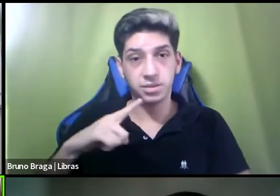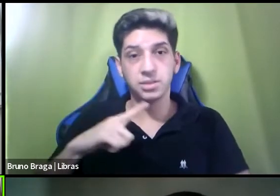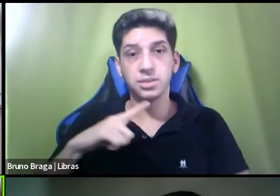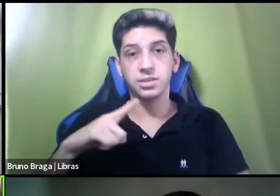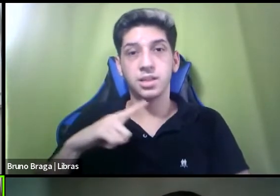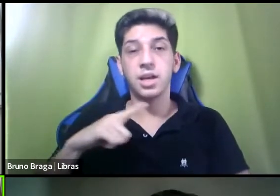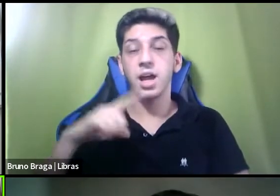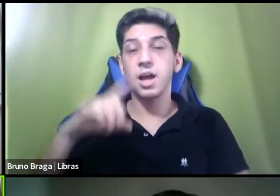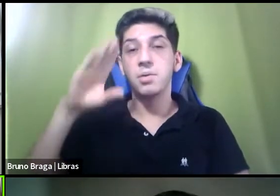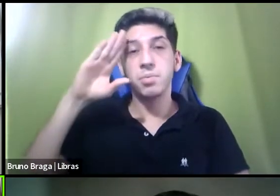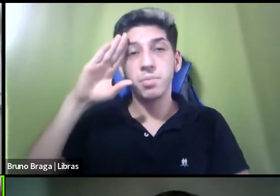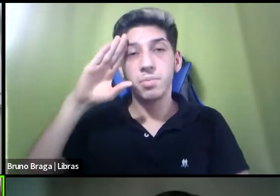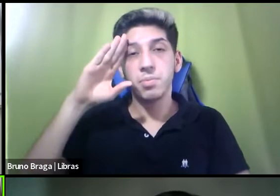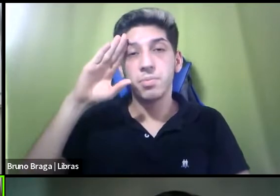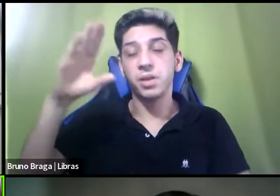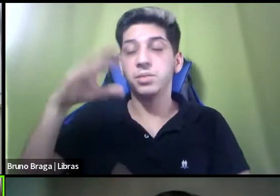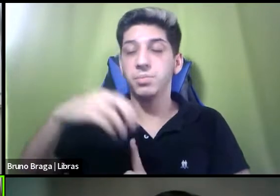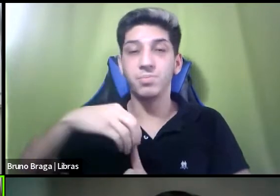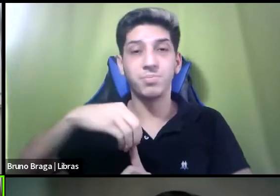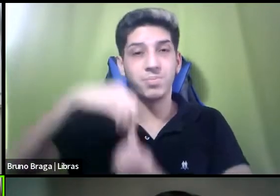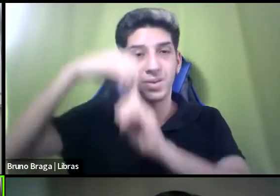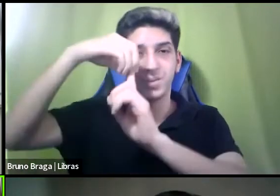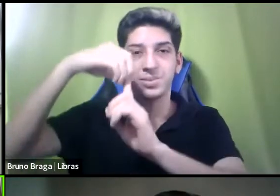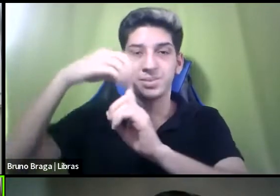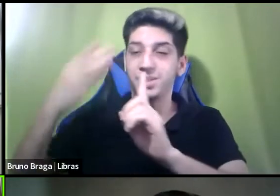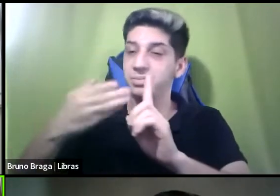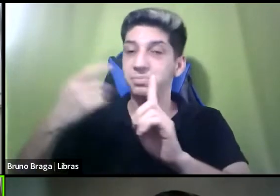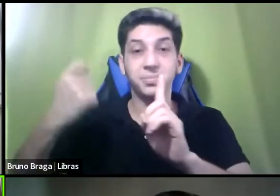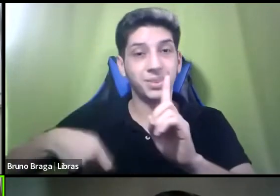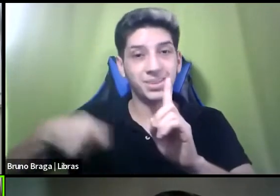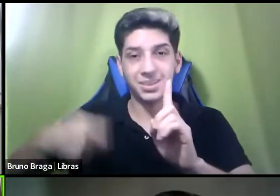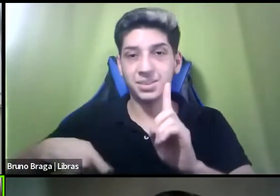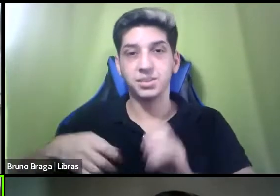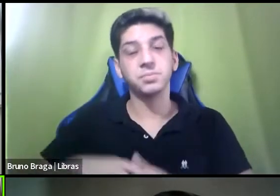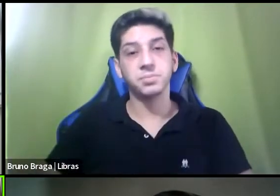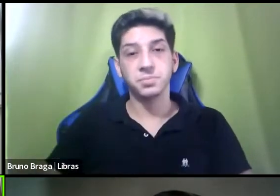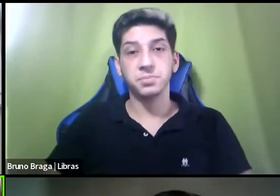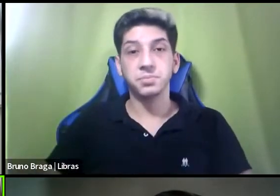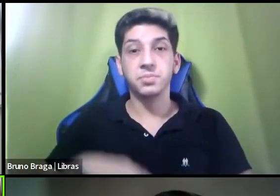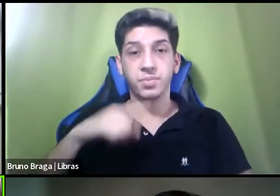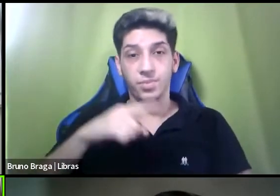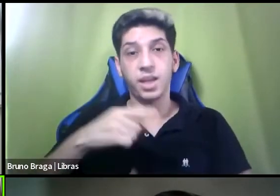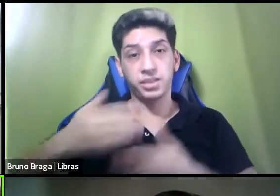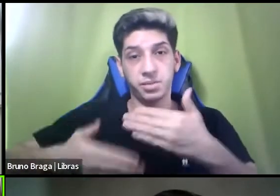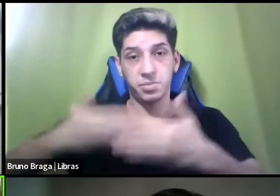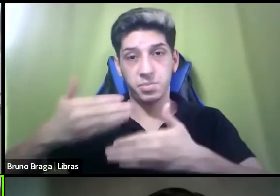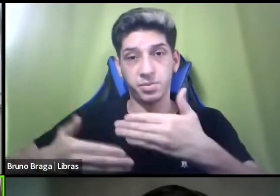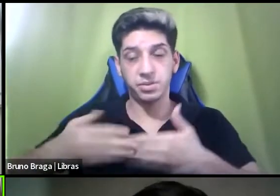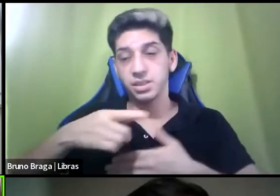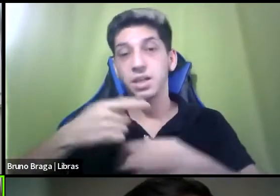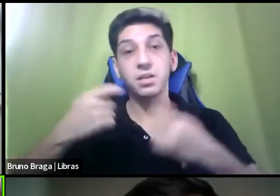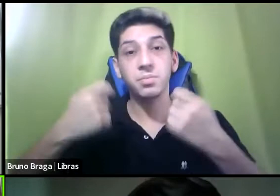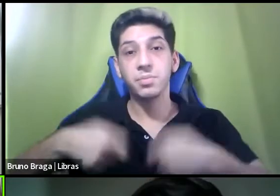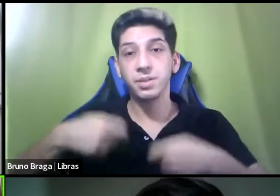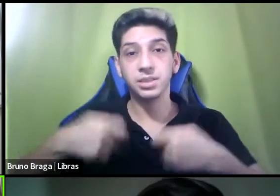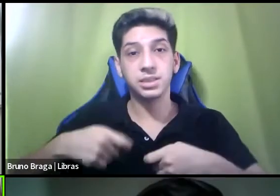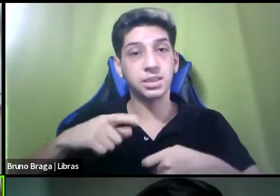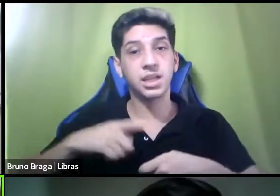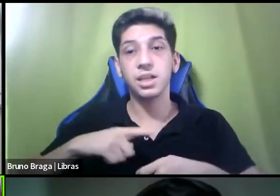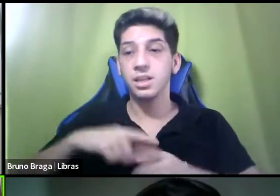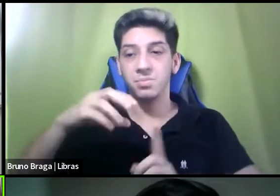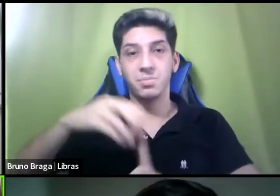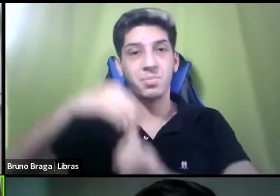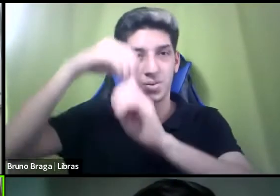prioridade da prioridade, né, esses processos, eles precisam passar na frente de todos,